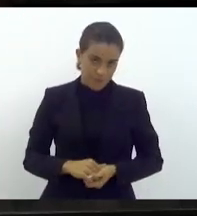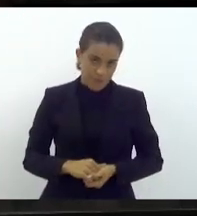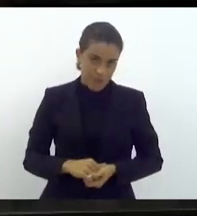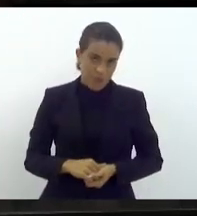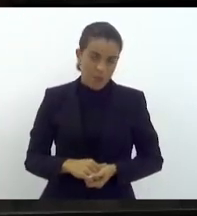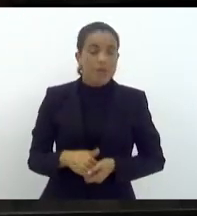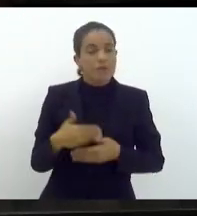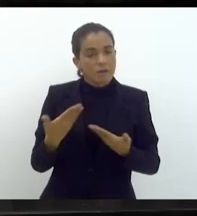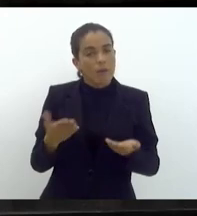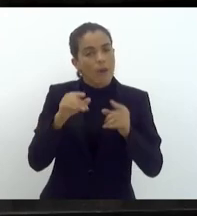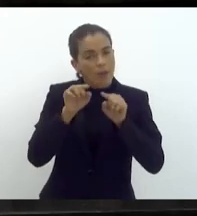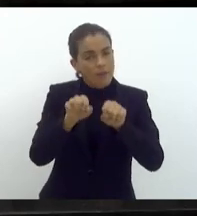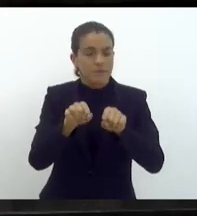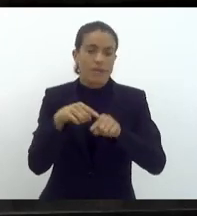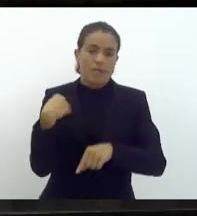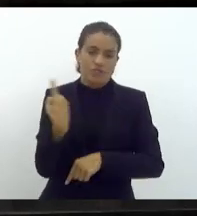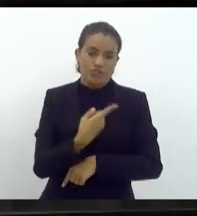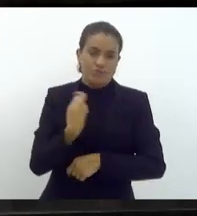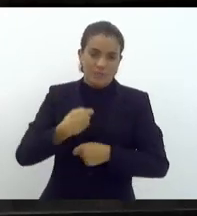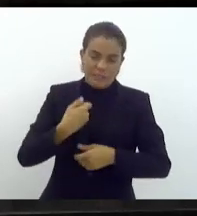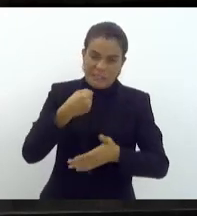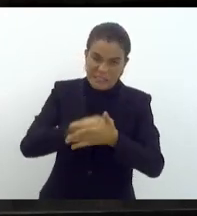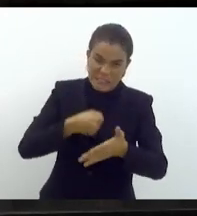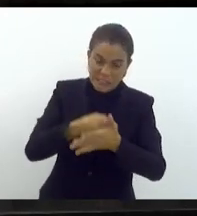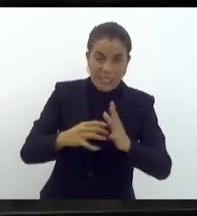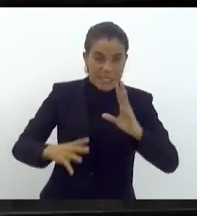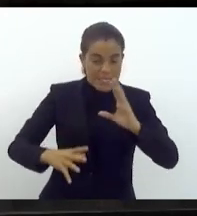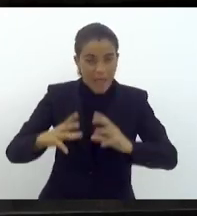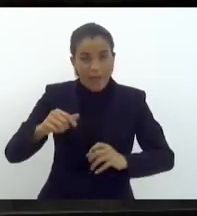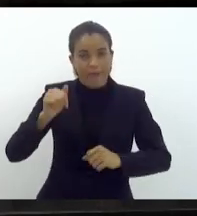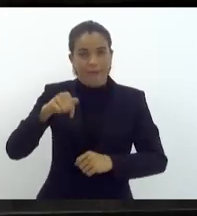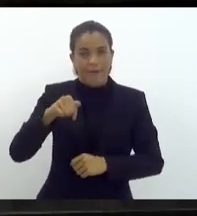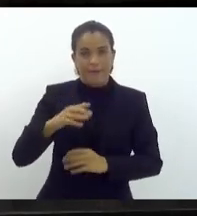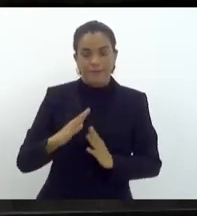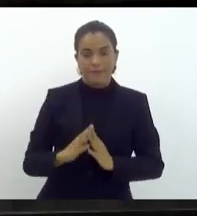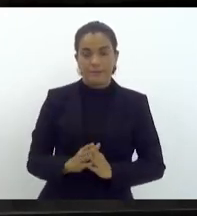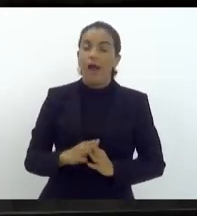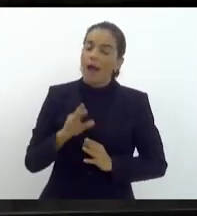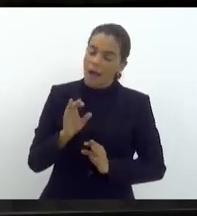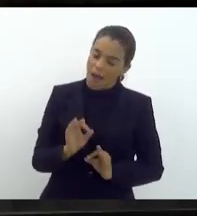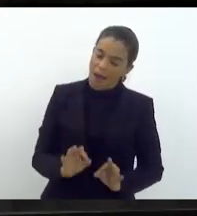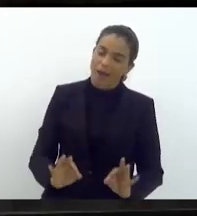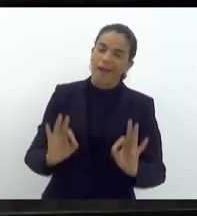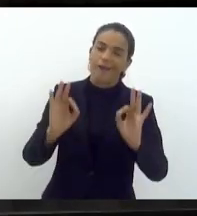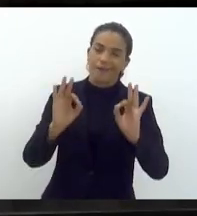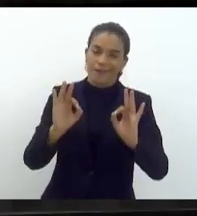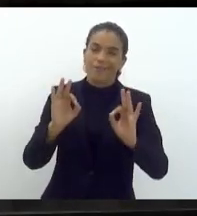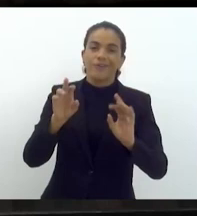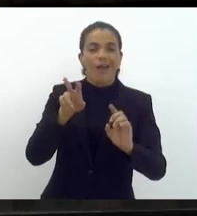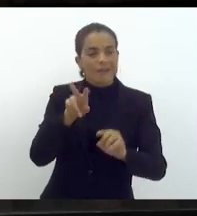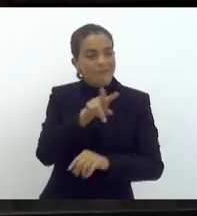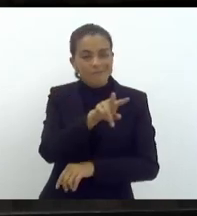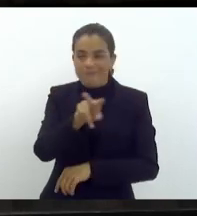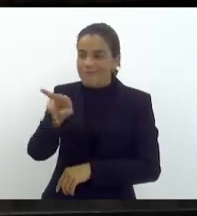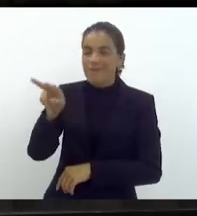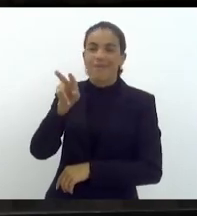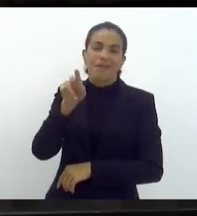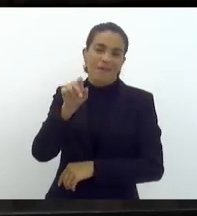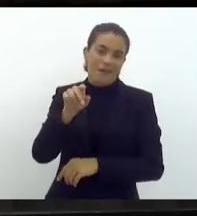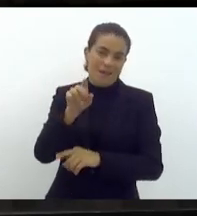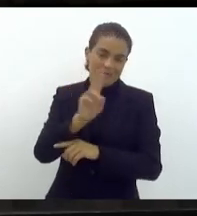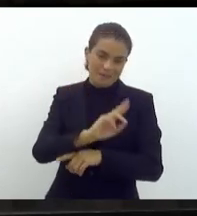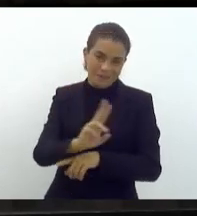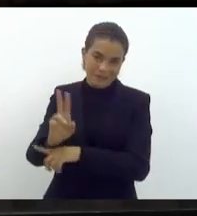Então é isso que a gente tem que brigar aqui nessa casa. Aí sim nós vamos começar a olhar a segurança pública de outra forma.